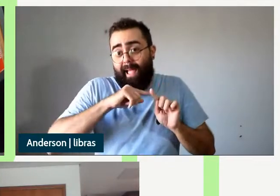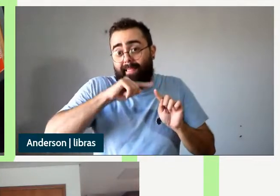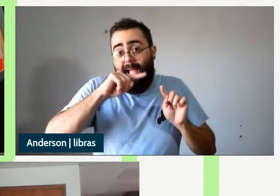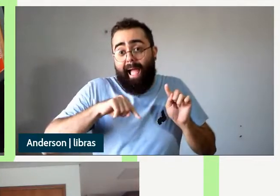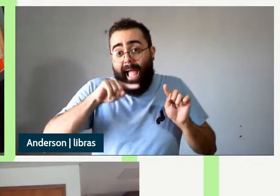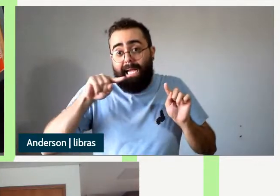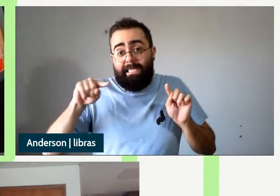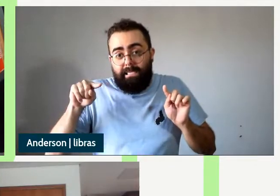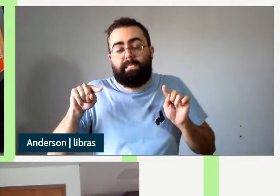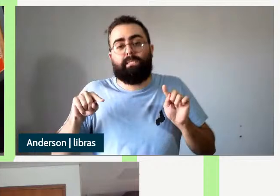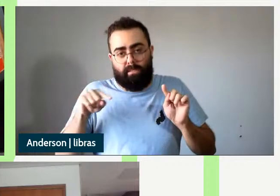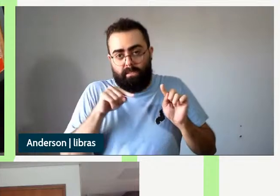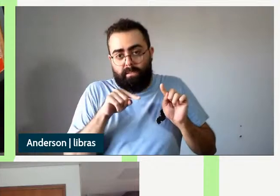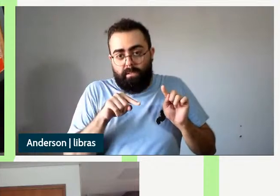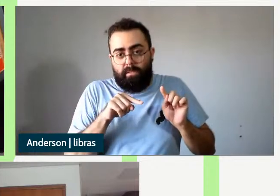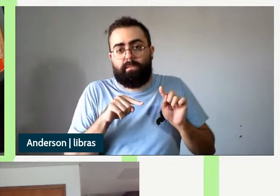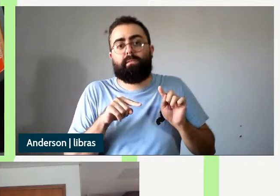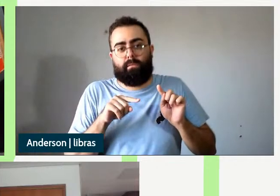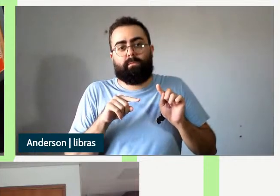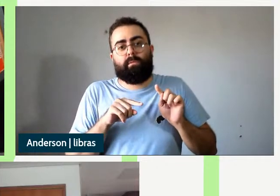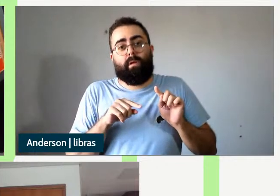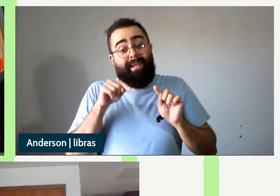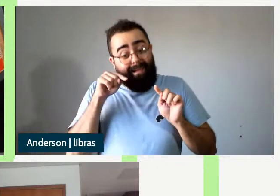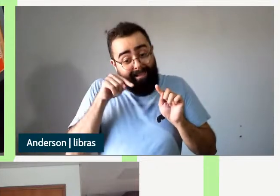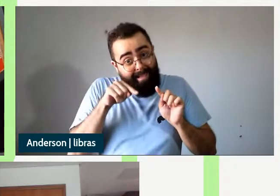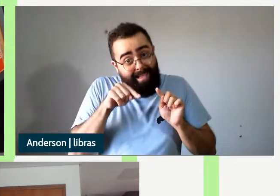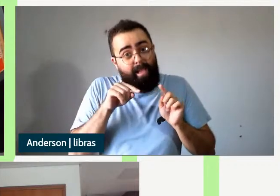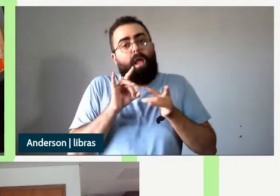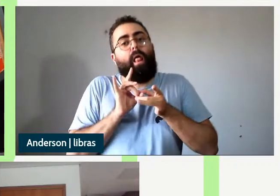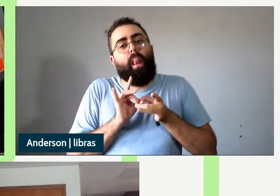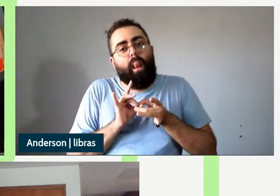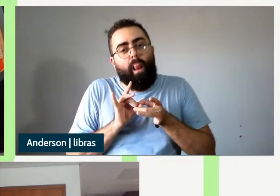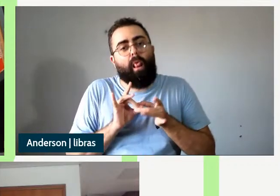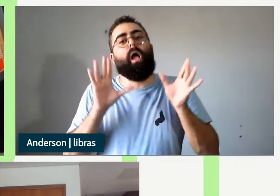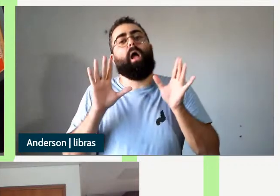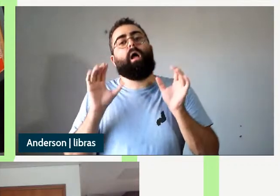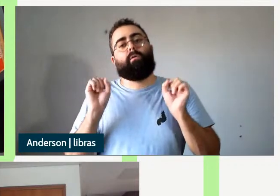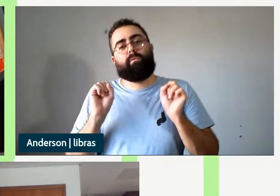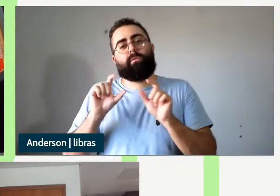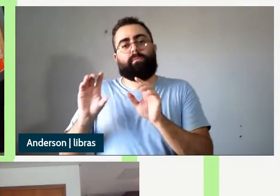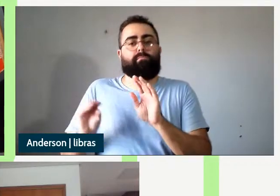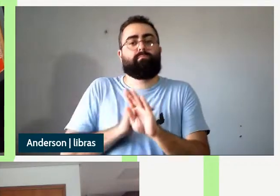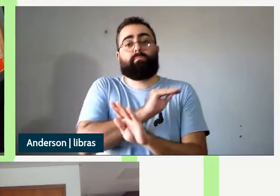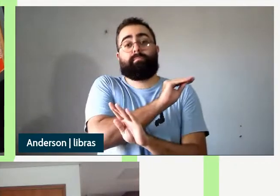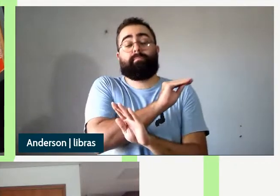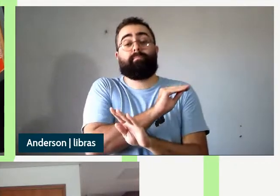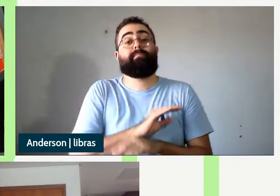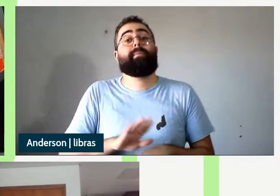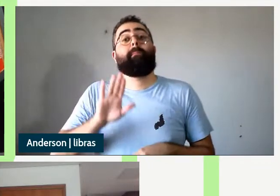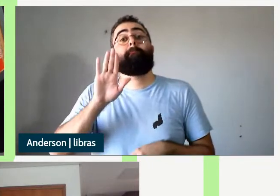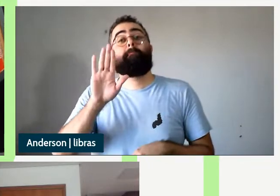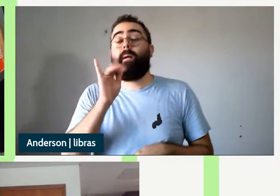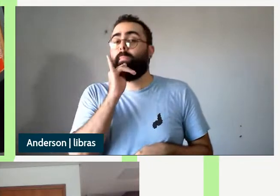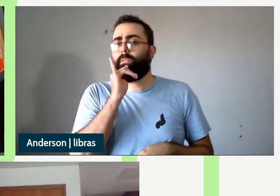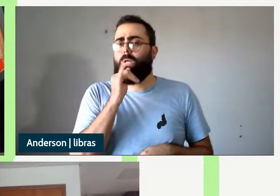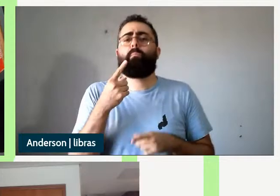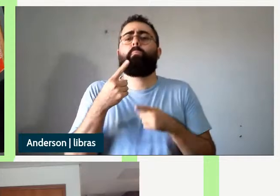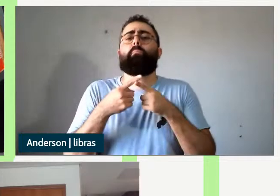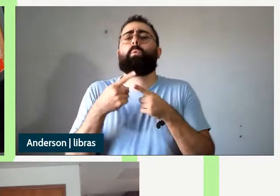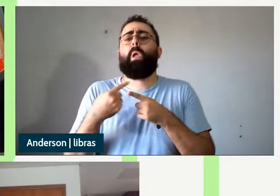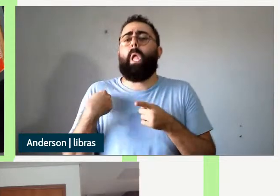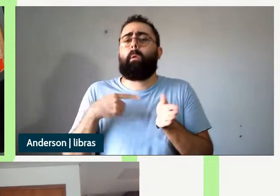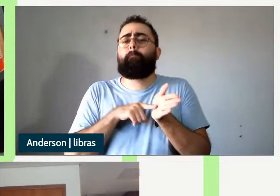decomposição que motivaria né que licenciaria a ocorrência da alternância só que aí porque eu trabalhei só com papéis